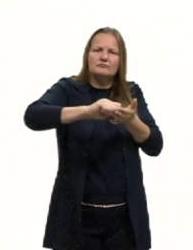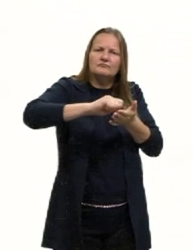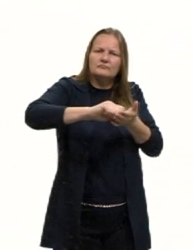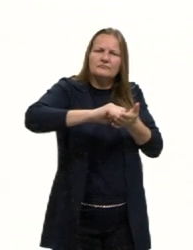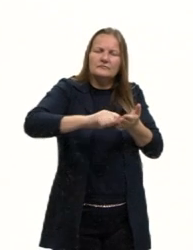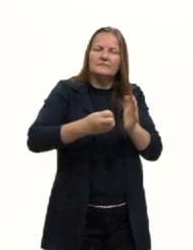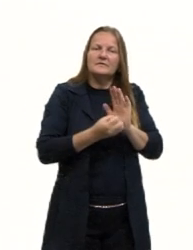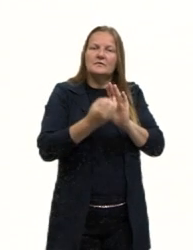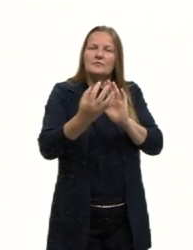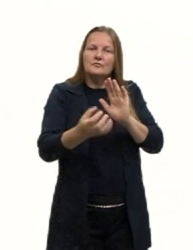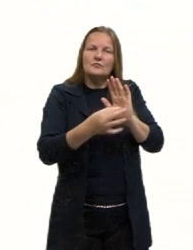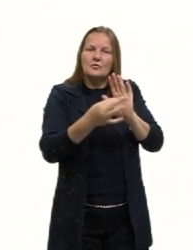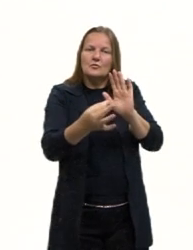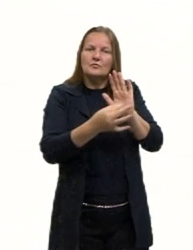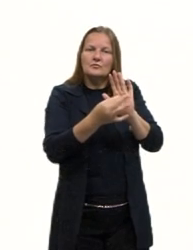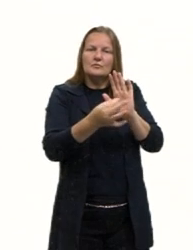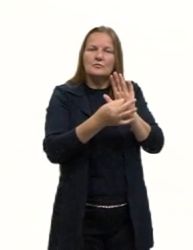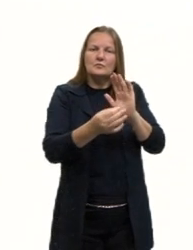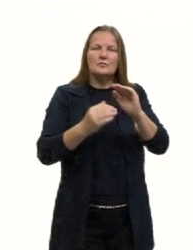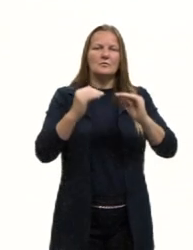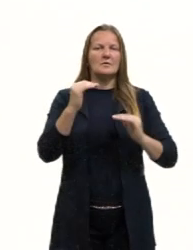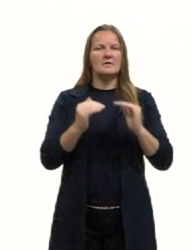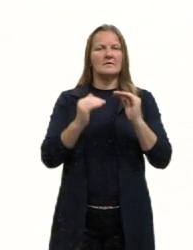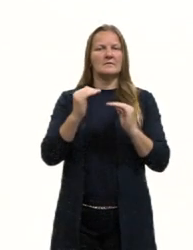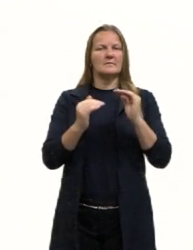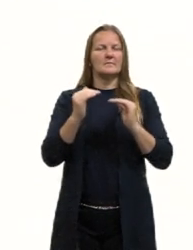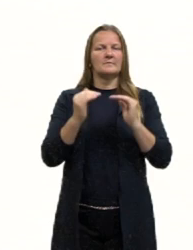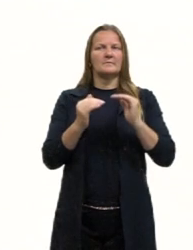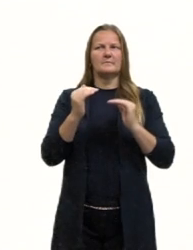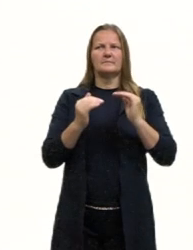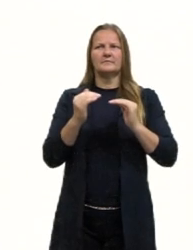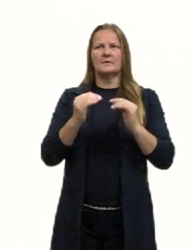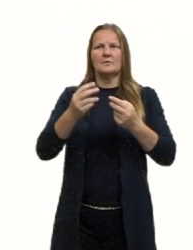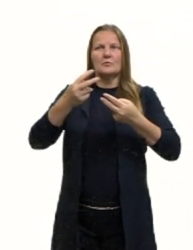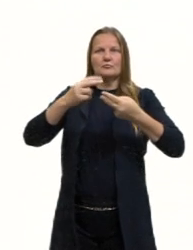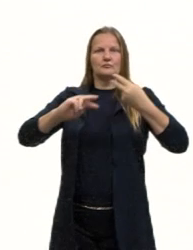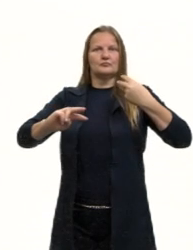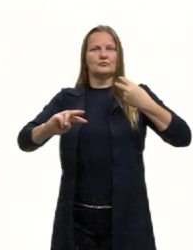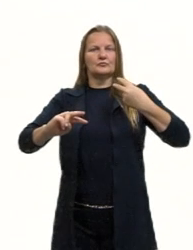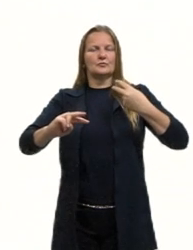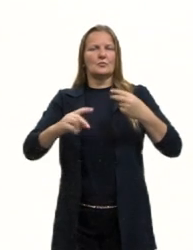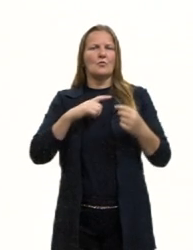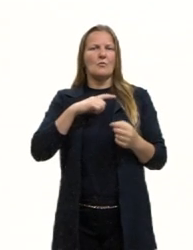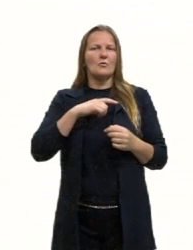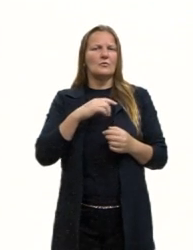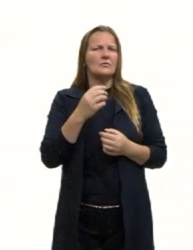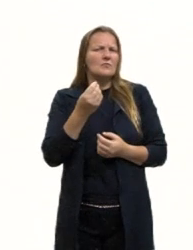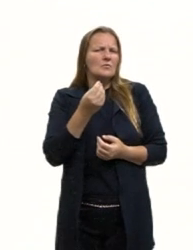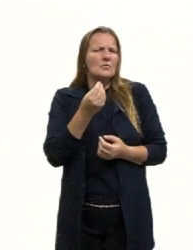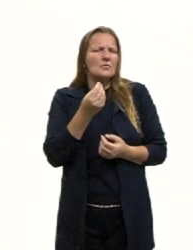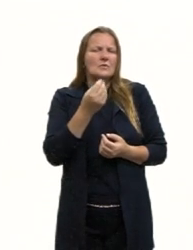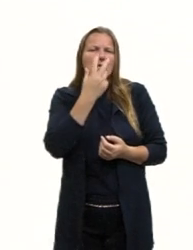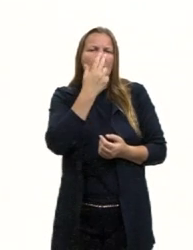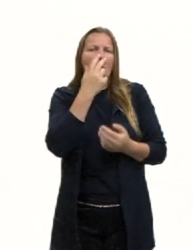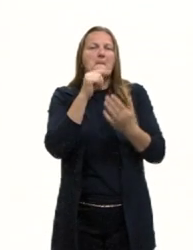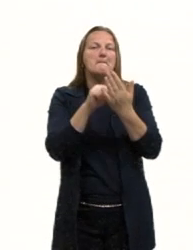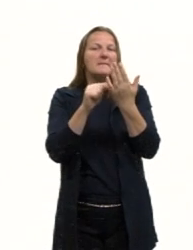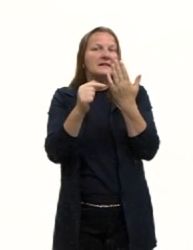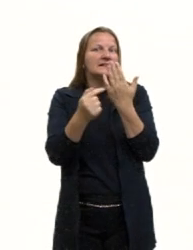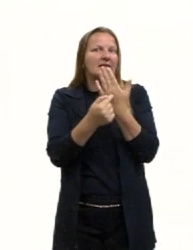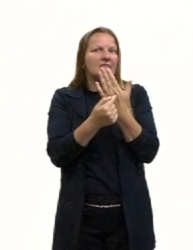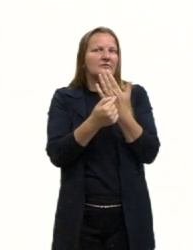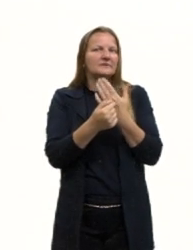e atribui equilíbrio quando contrasta com o sabor destacado do hambúrguer. Isso